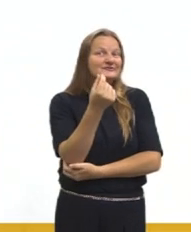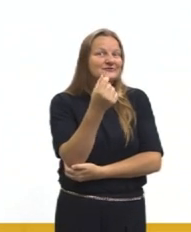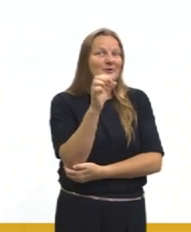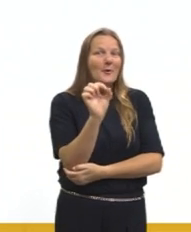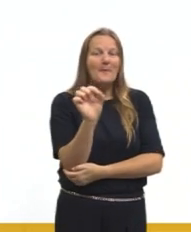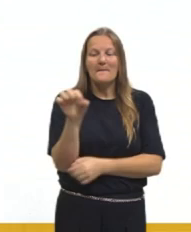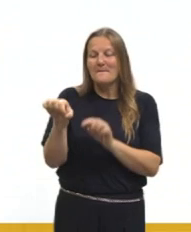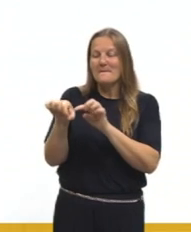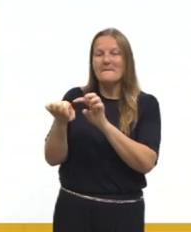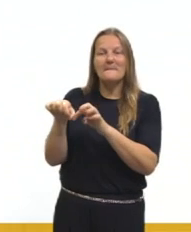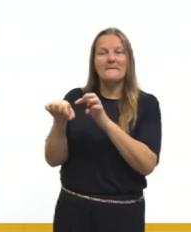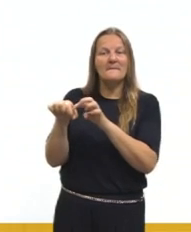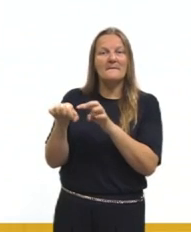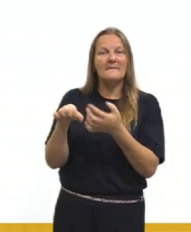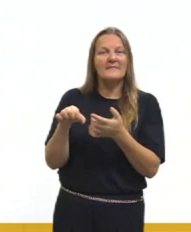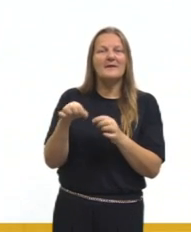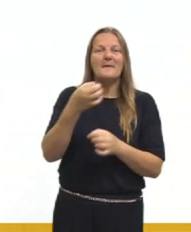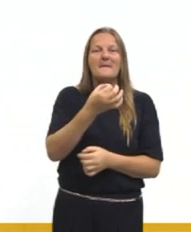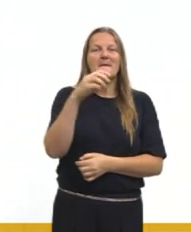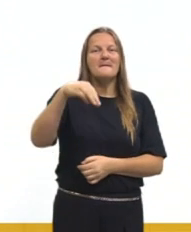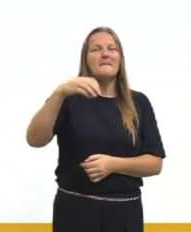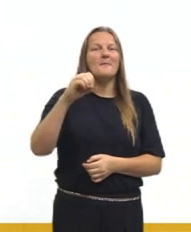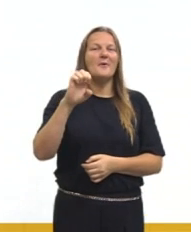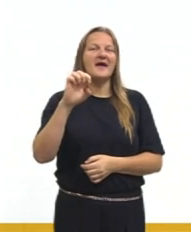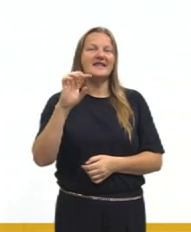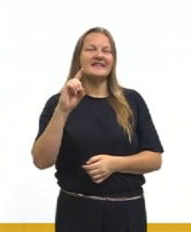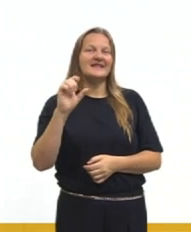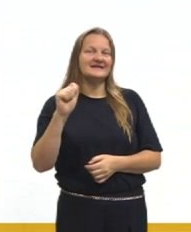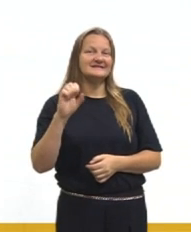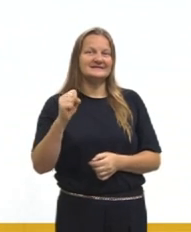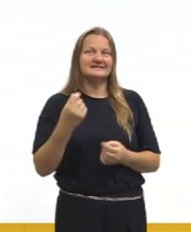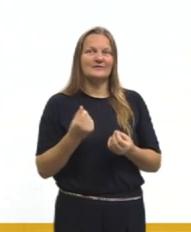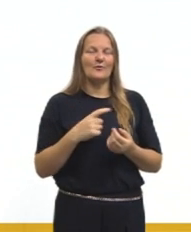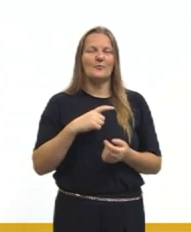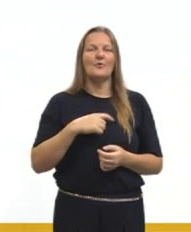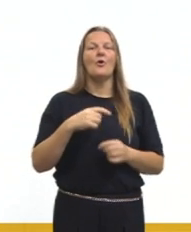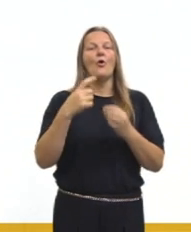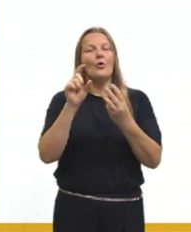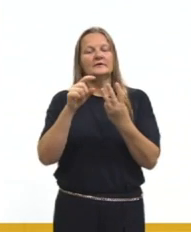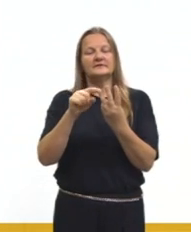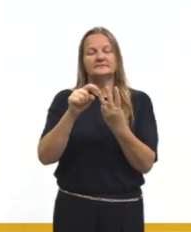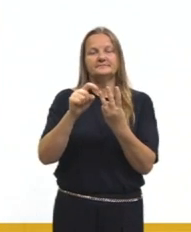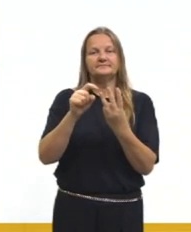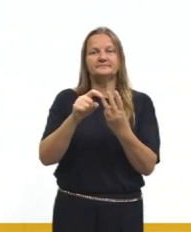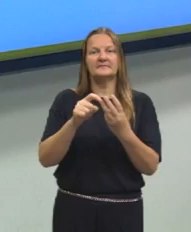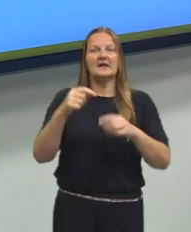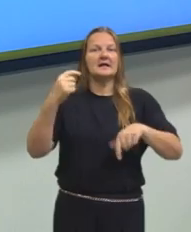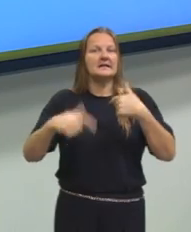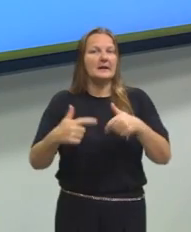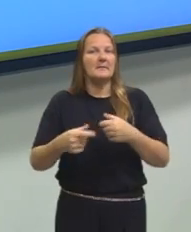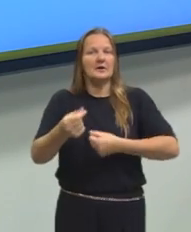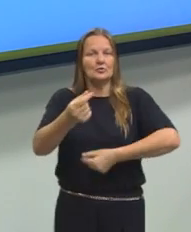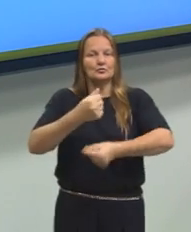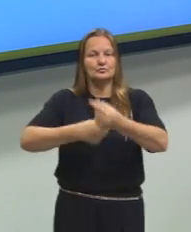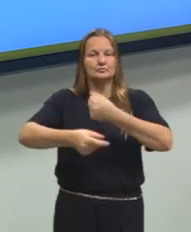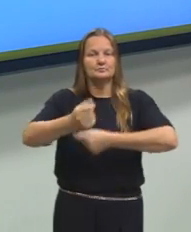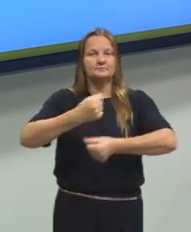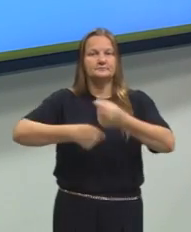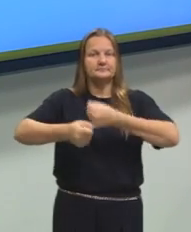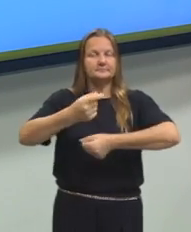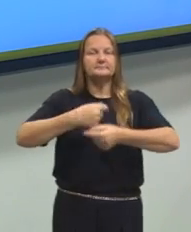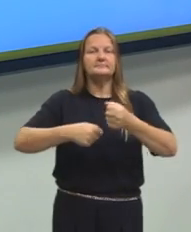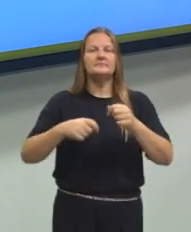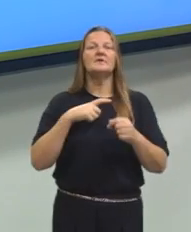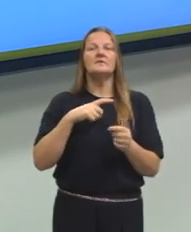jogos. E outra grande área, trabalho e comércio. Quem fez aí a prova acompanhou que